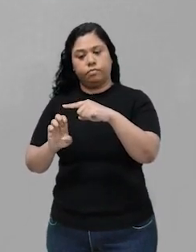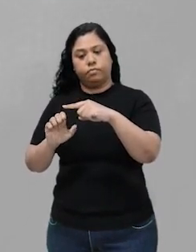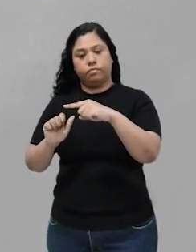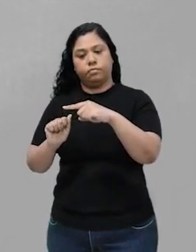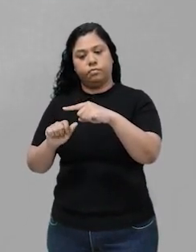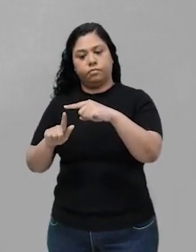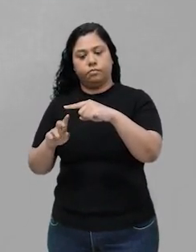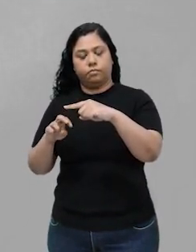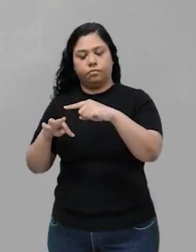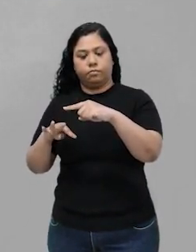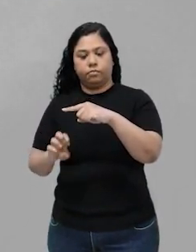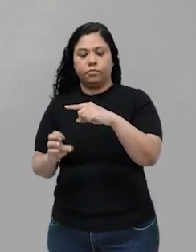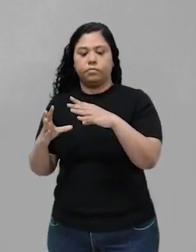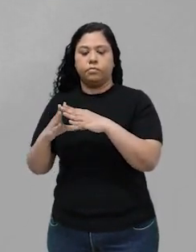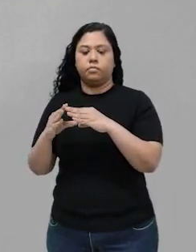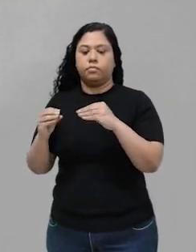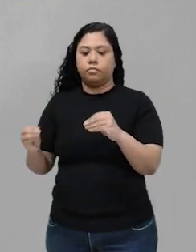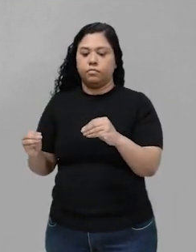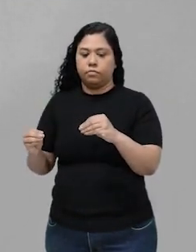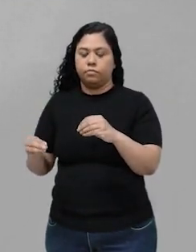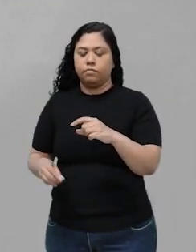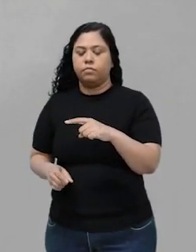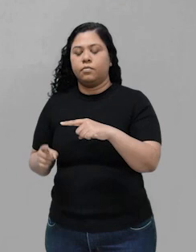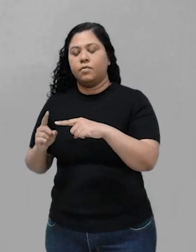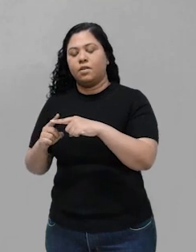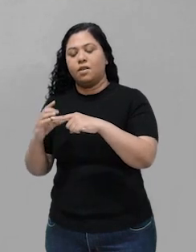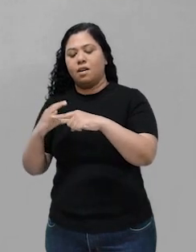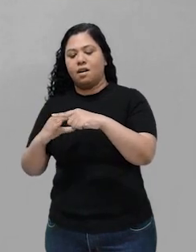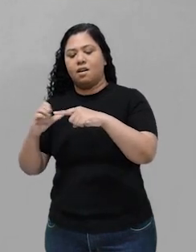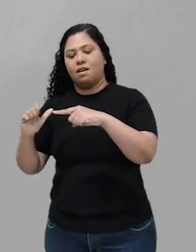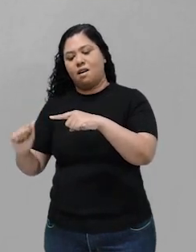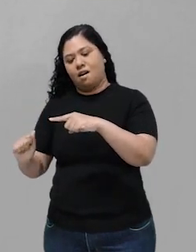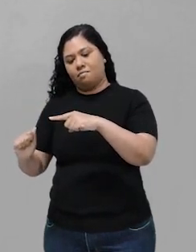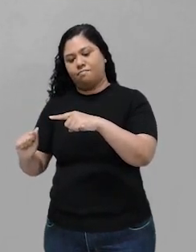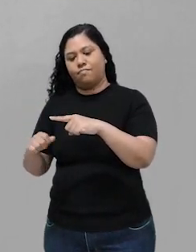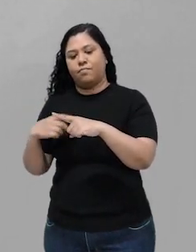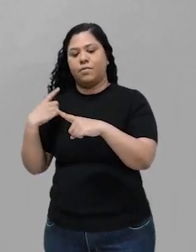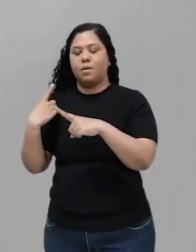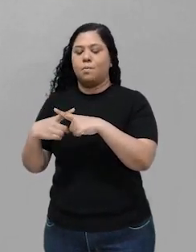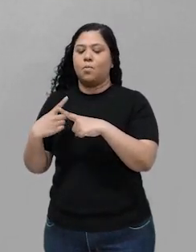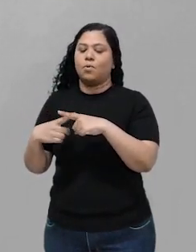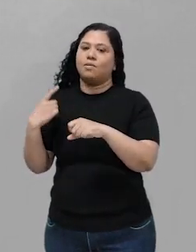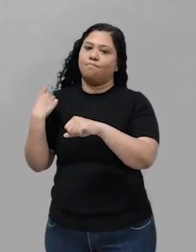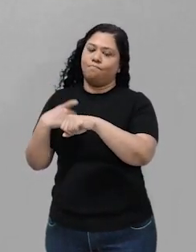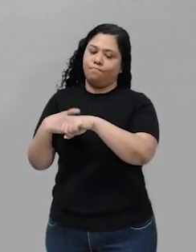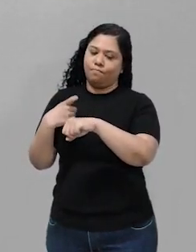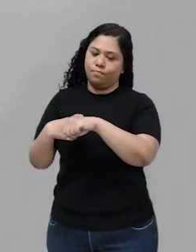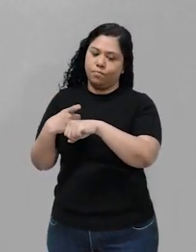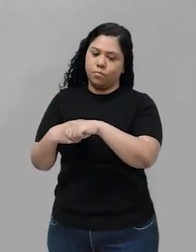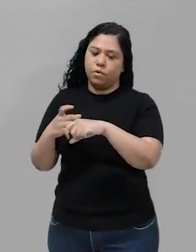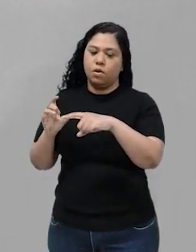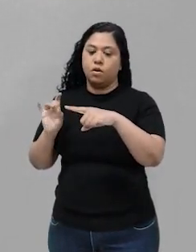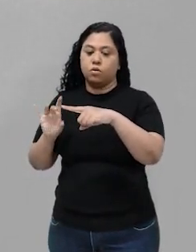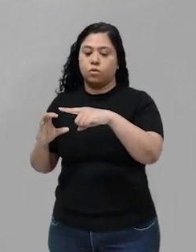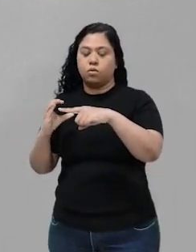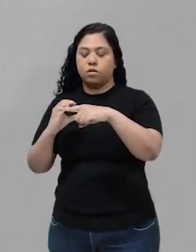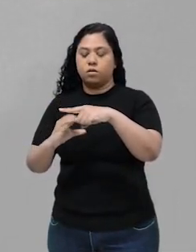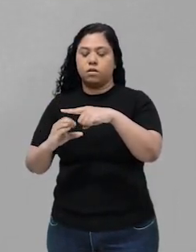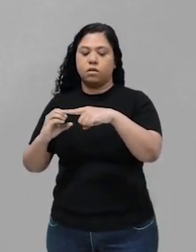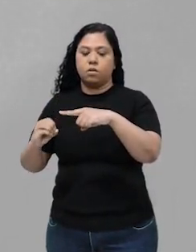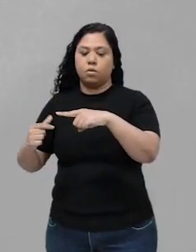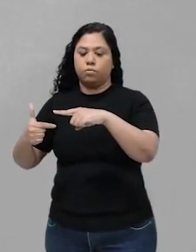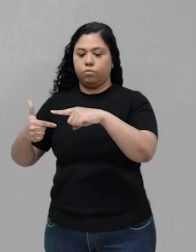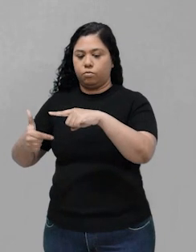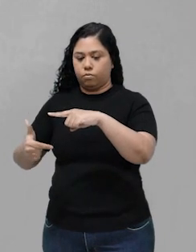excluir o CaO, o óxido de cálcio. Por quê? Porque ele está sólido. Vai ficar apenas o CO₂.